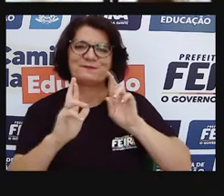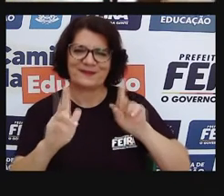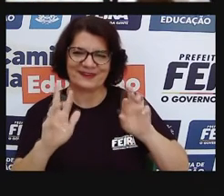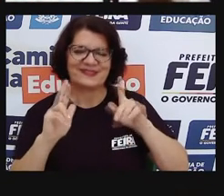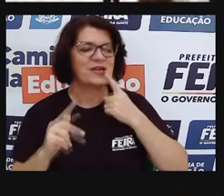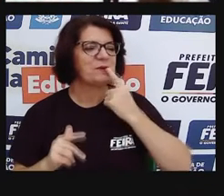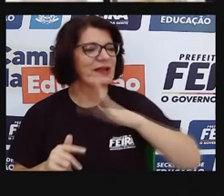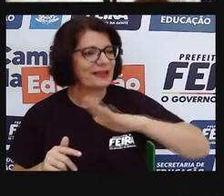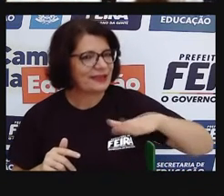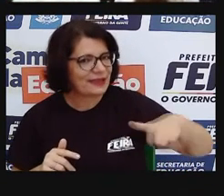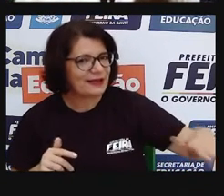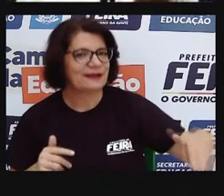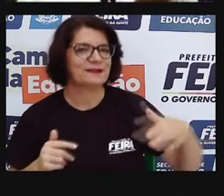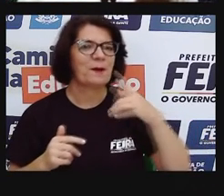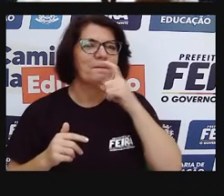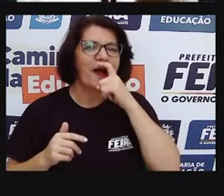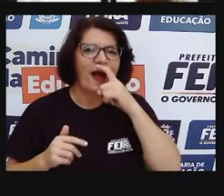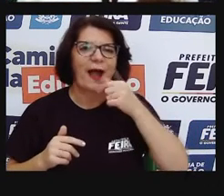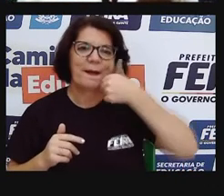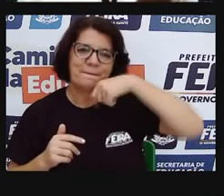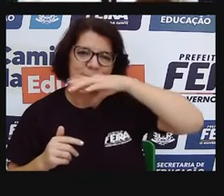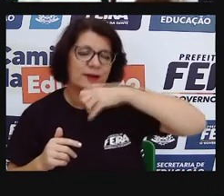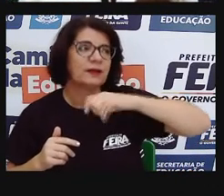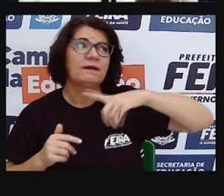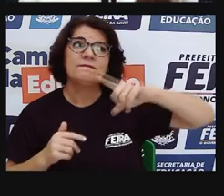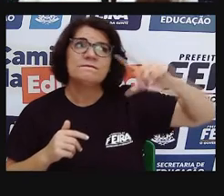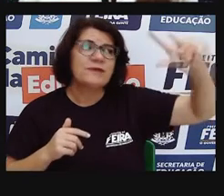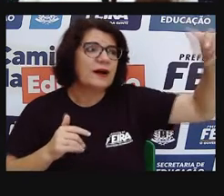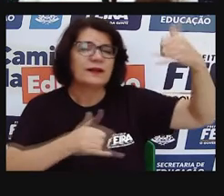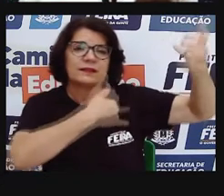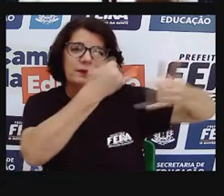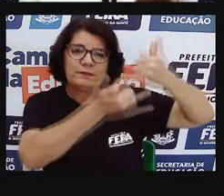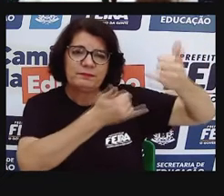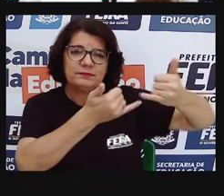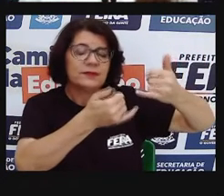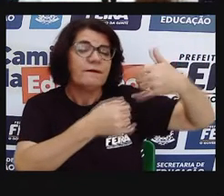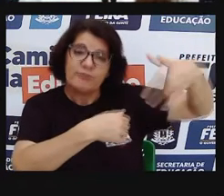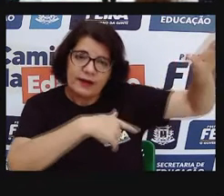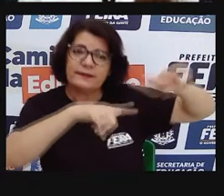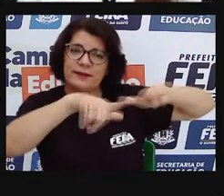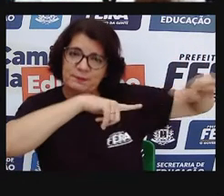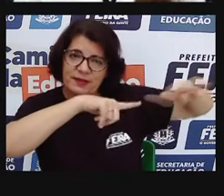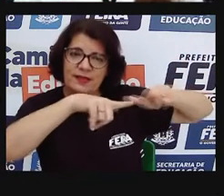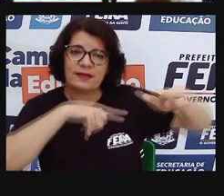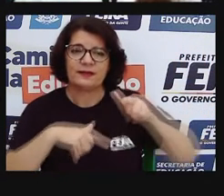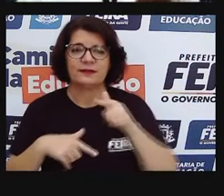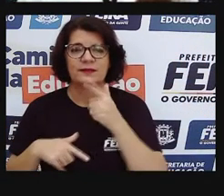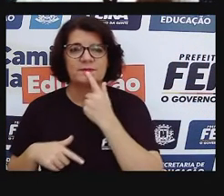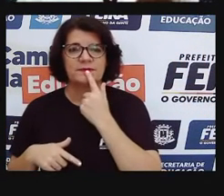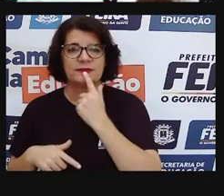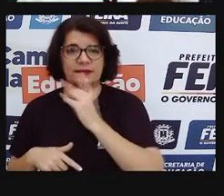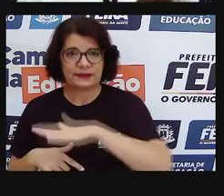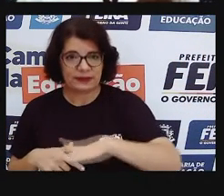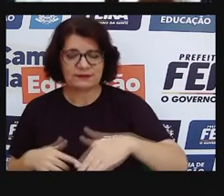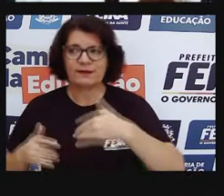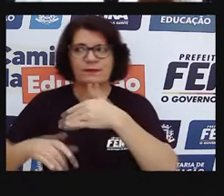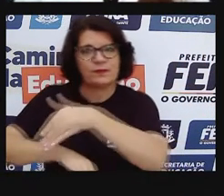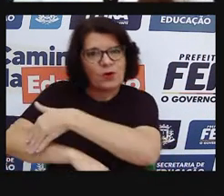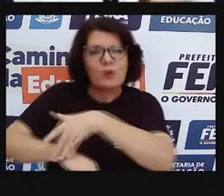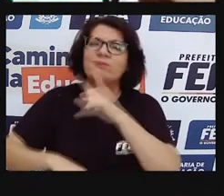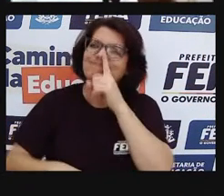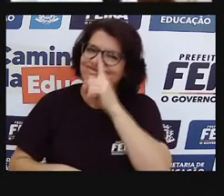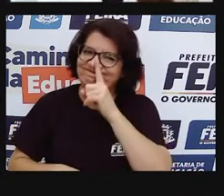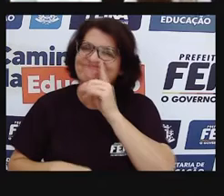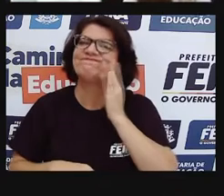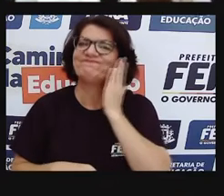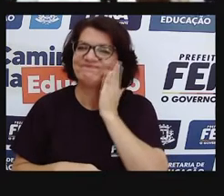de pai, mãe, todo mundo saindo para trabalhar, não sobra, né, muito espaço, realmente, para as crianças ficarem na rua, para as crianças ficarem